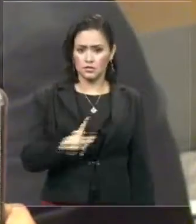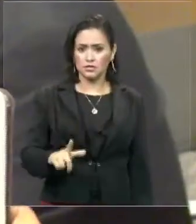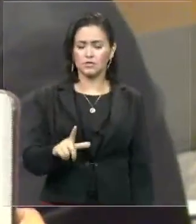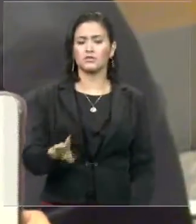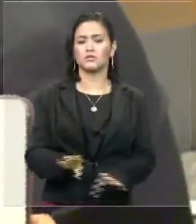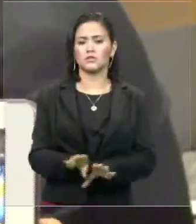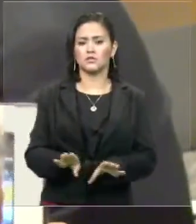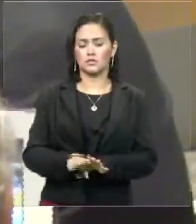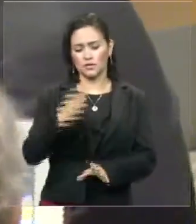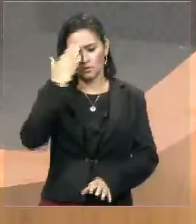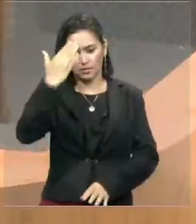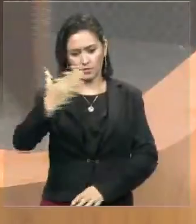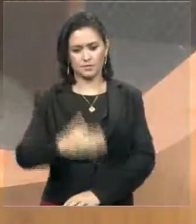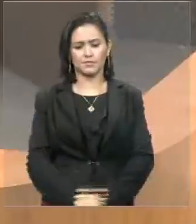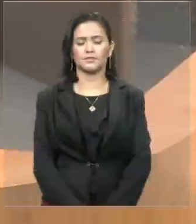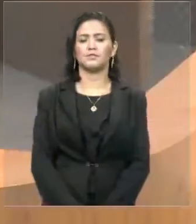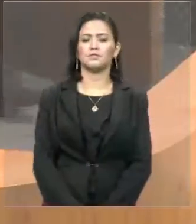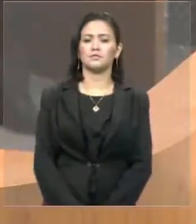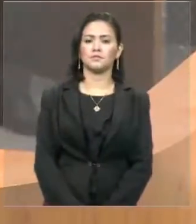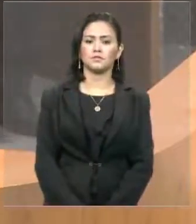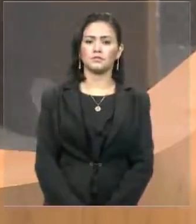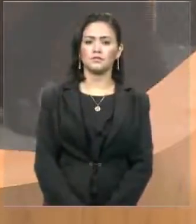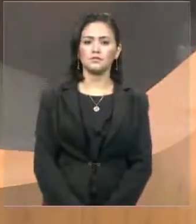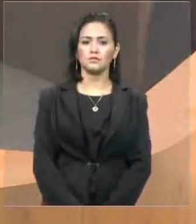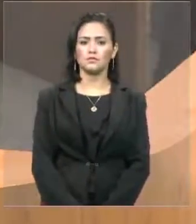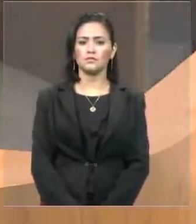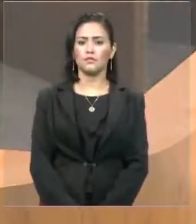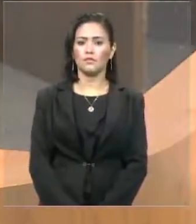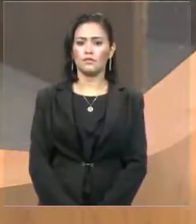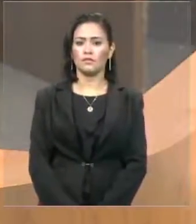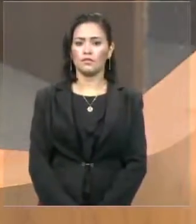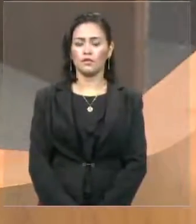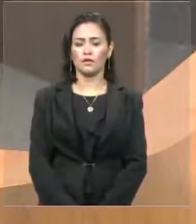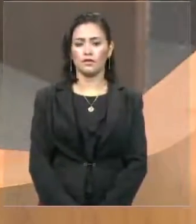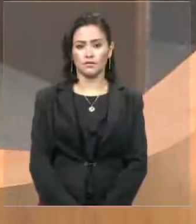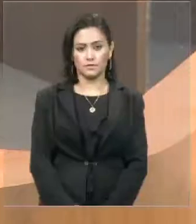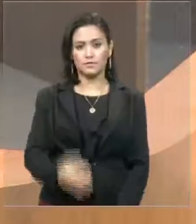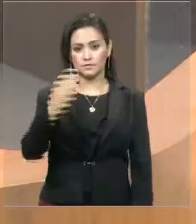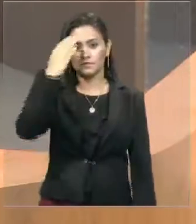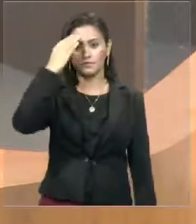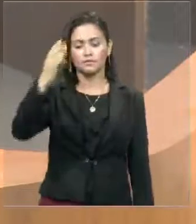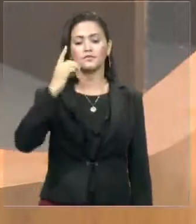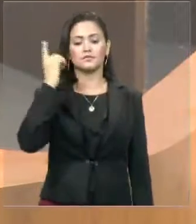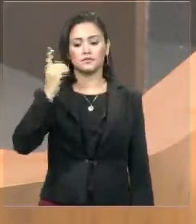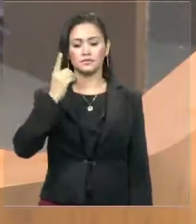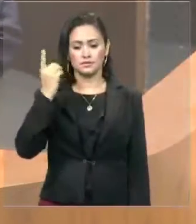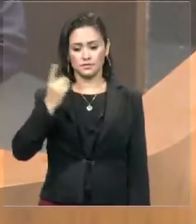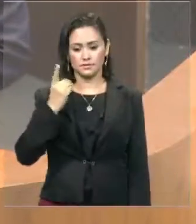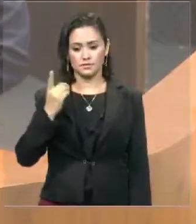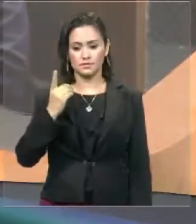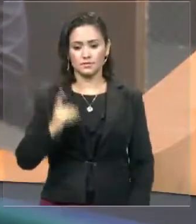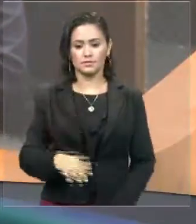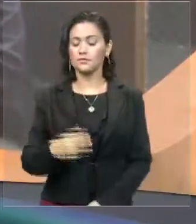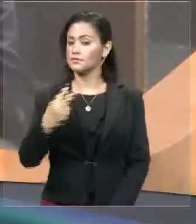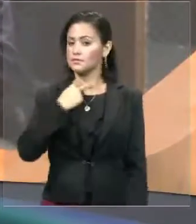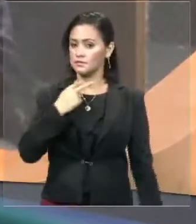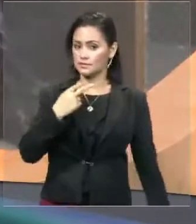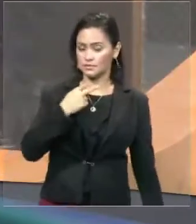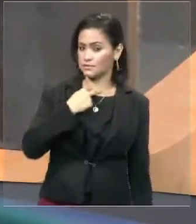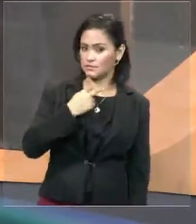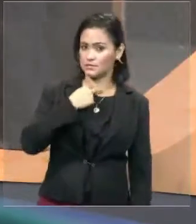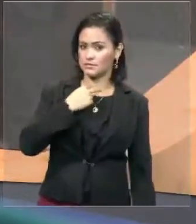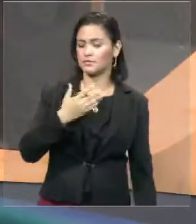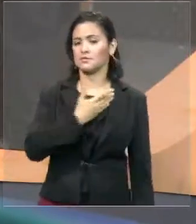Muito obrigado, deputado Adriano. Muito obrigado, deputado Edilásio Júnior. E não me venha o governo do Estado do